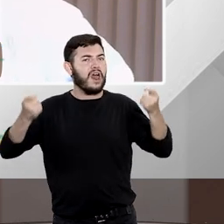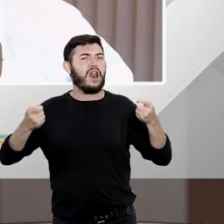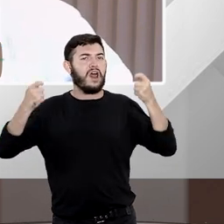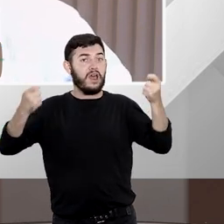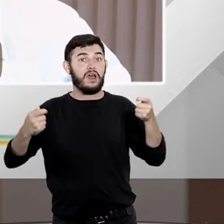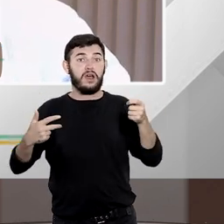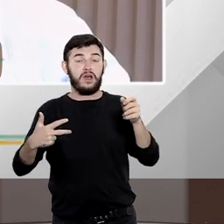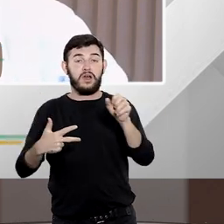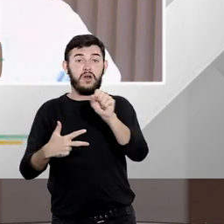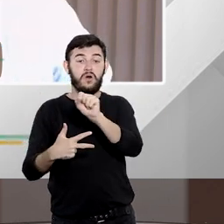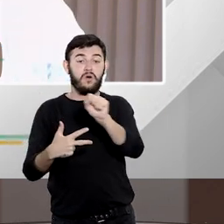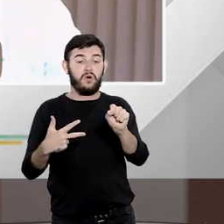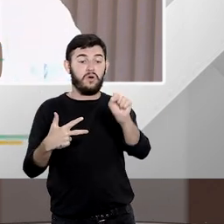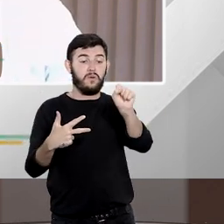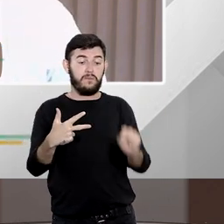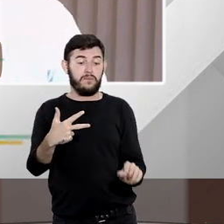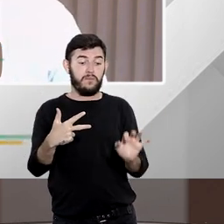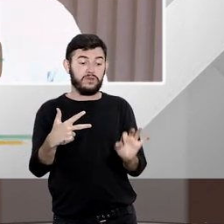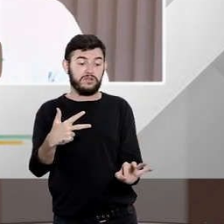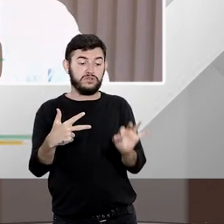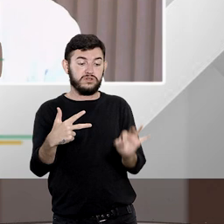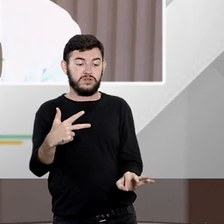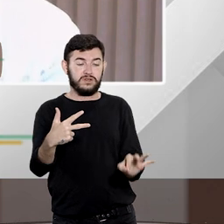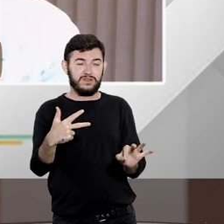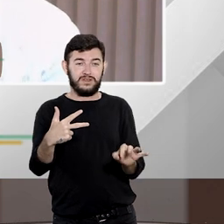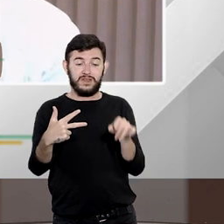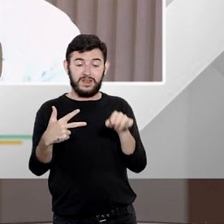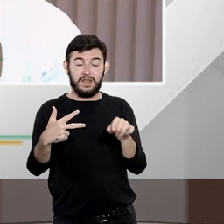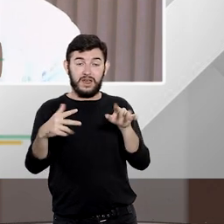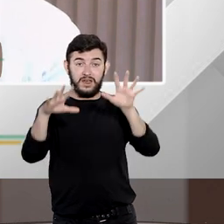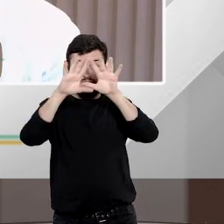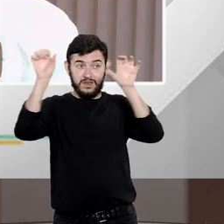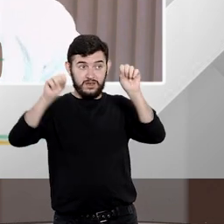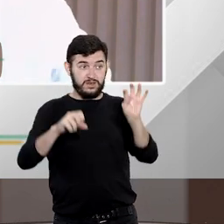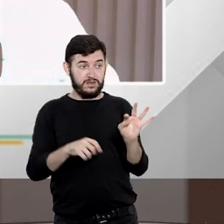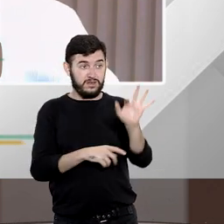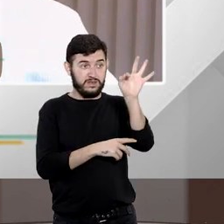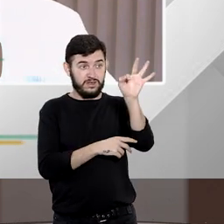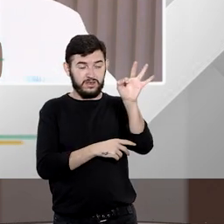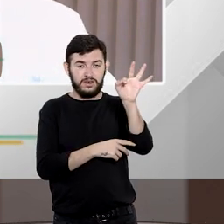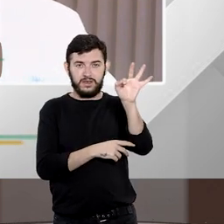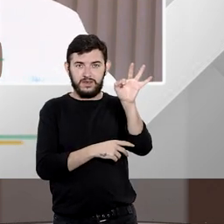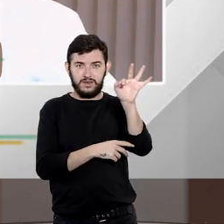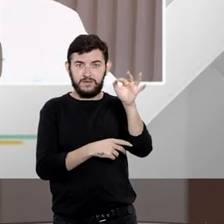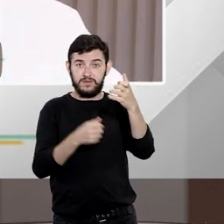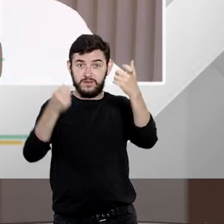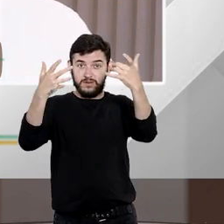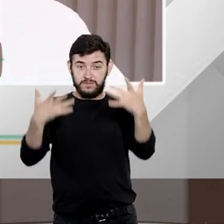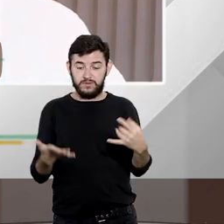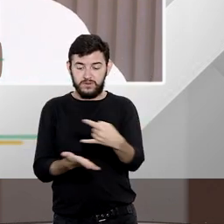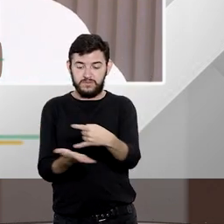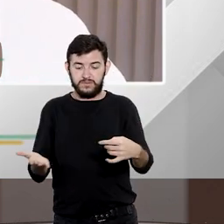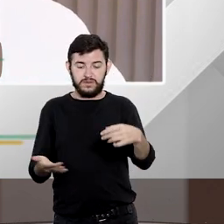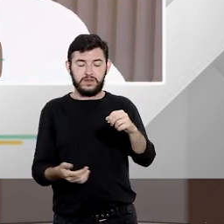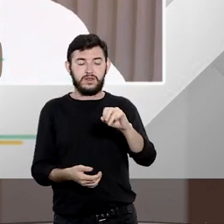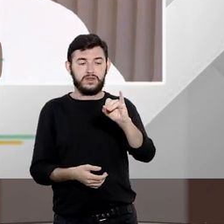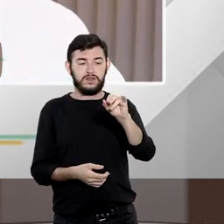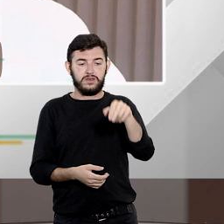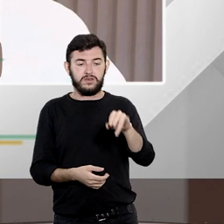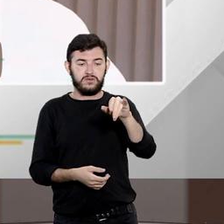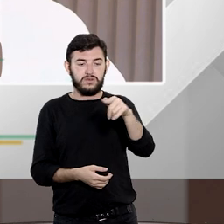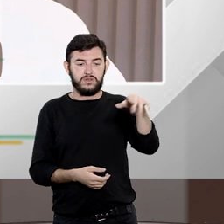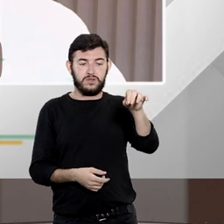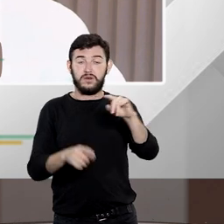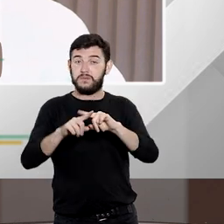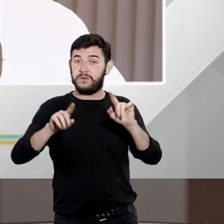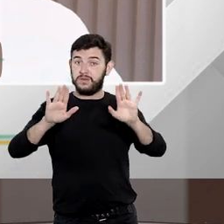declarou a omissão como se utilizou de uma legislação existente que trata do direito de greve dos trabalhadores